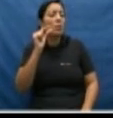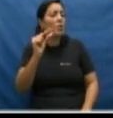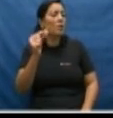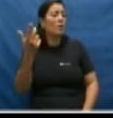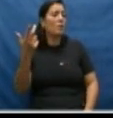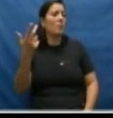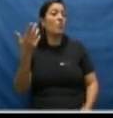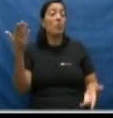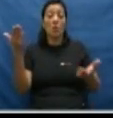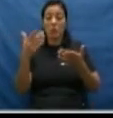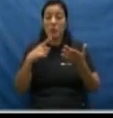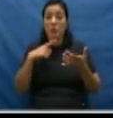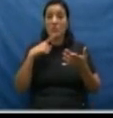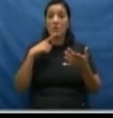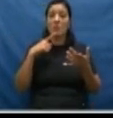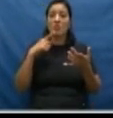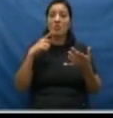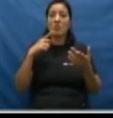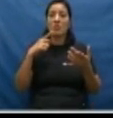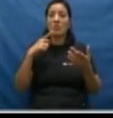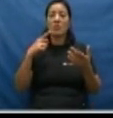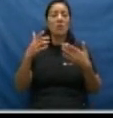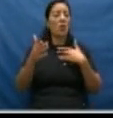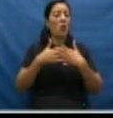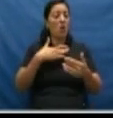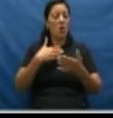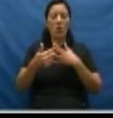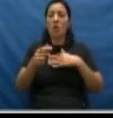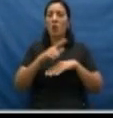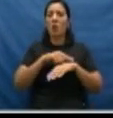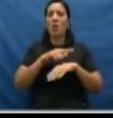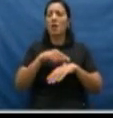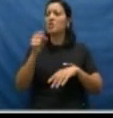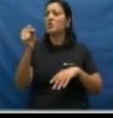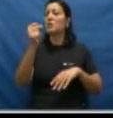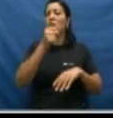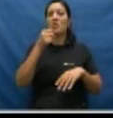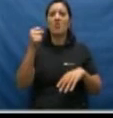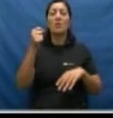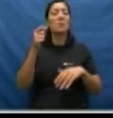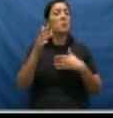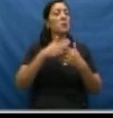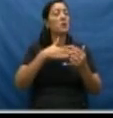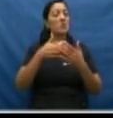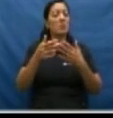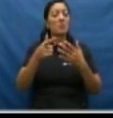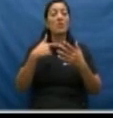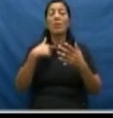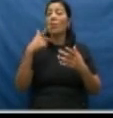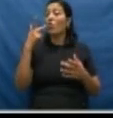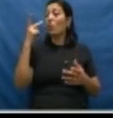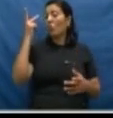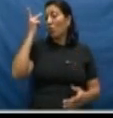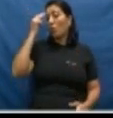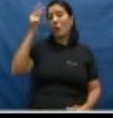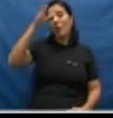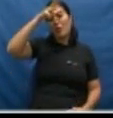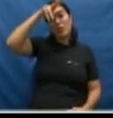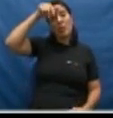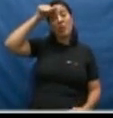E hoje nós temos propaganda de bebida em qualquer momento, da cerveja, como se fosse um refrigerante.